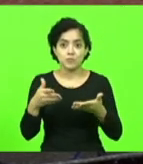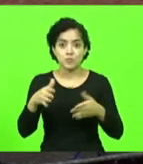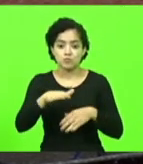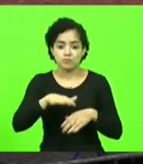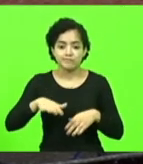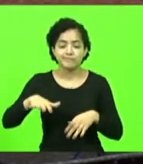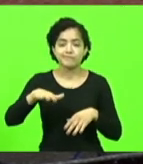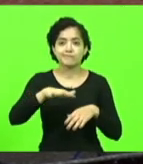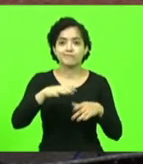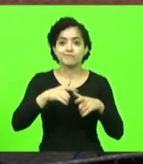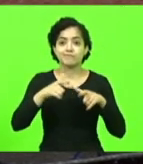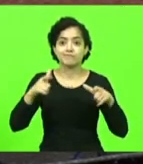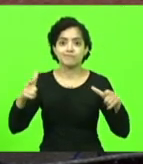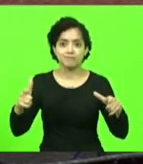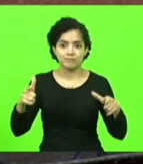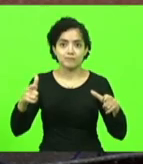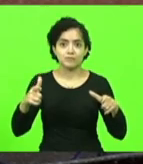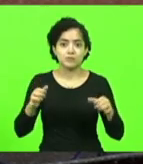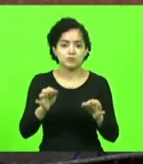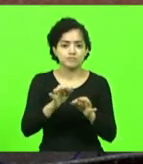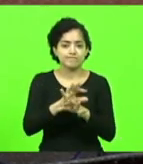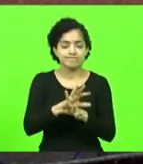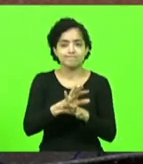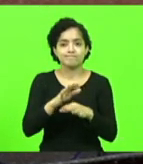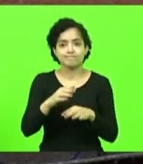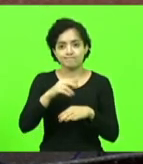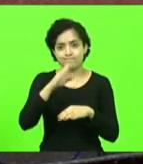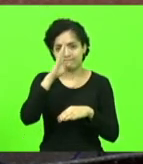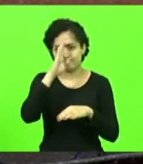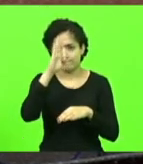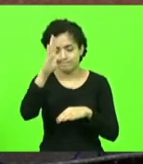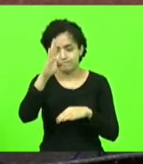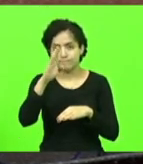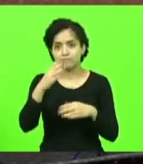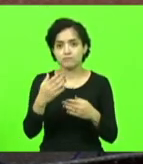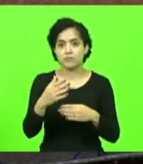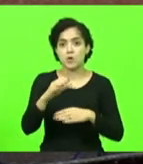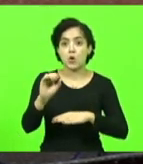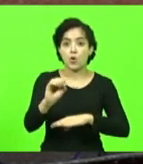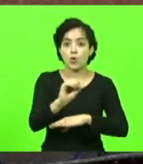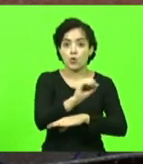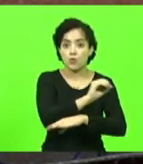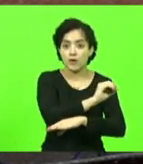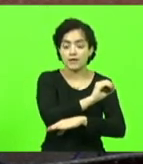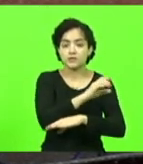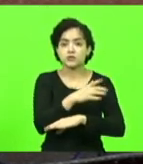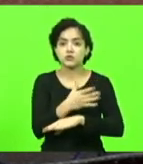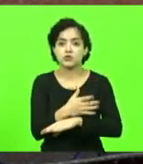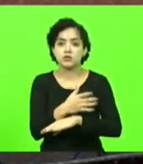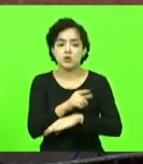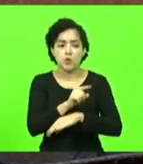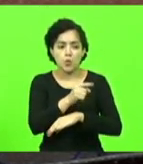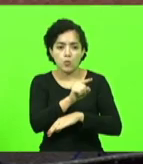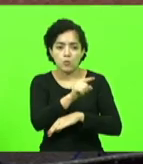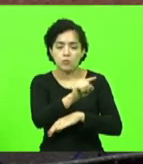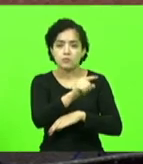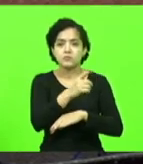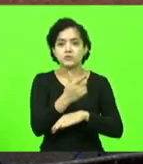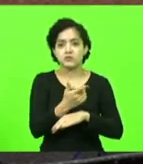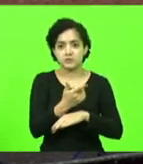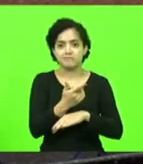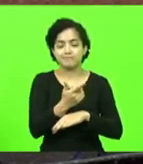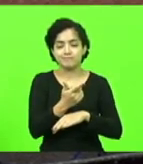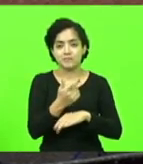na grande maioria ocupados, principalmente na região oeste, na região meio-oeste, da onde vem a nossa grande